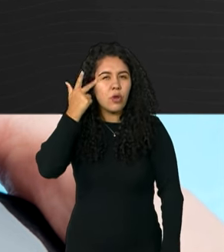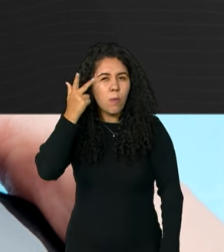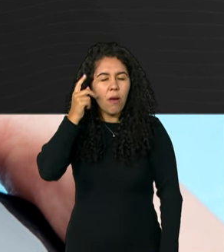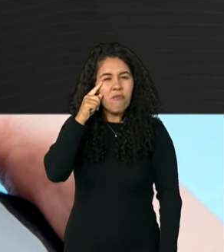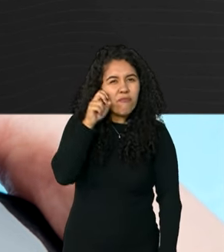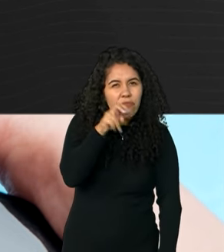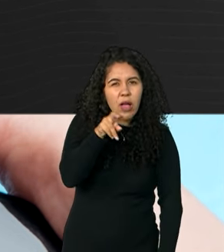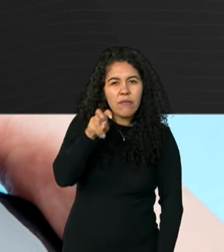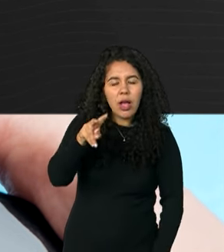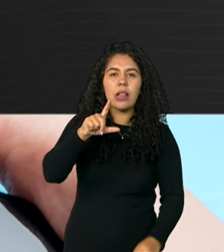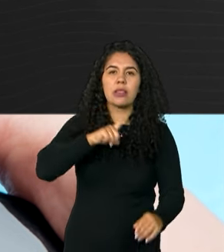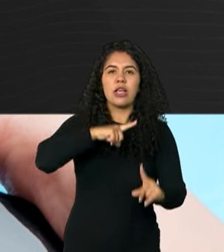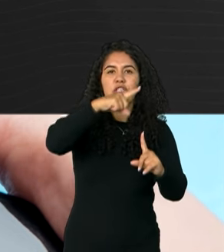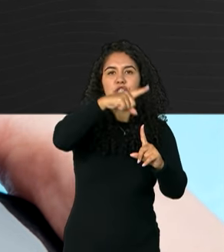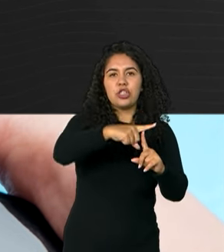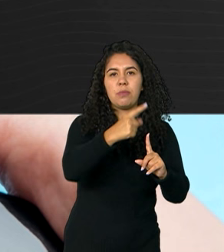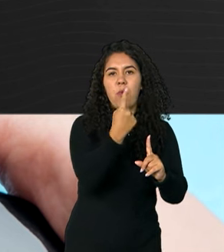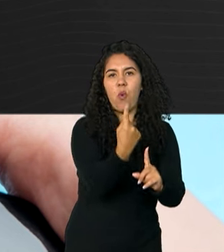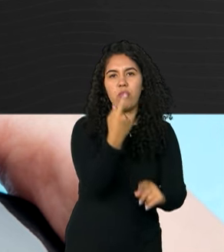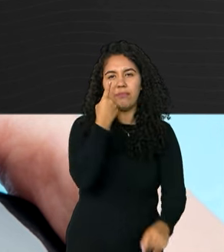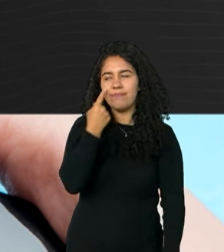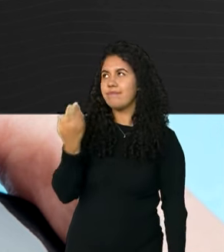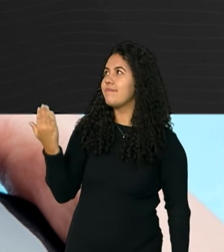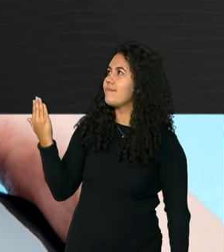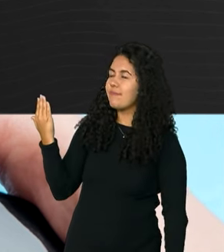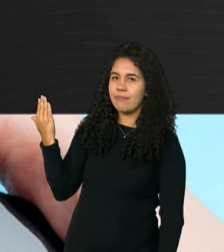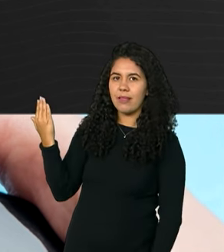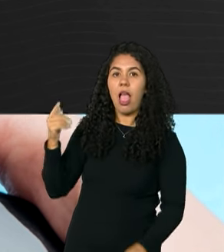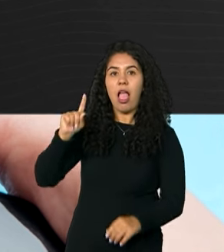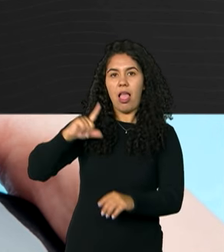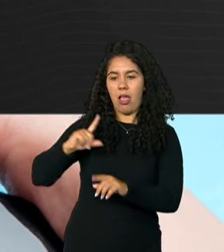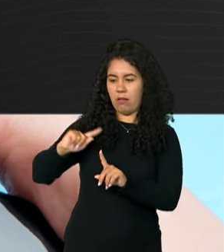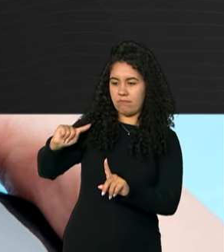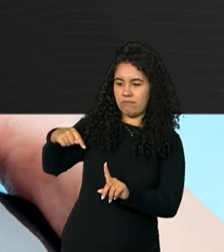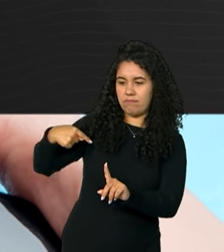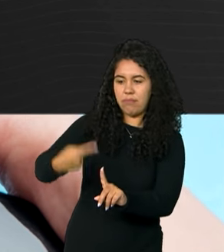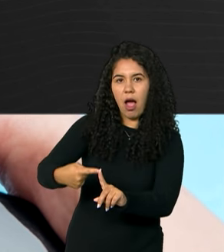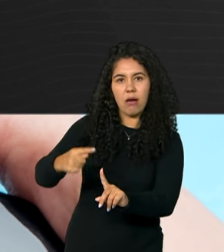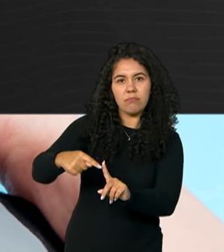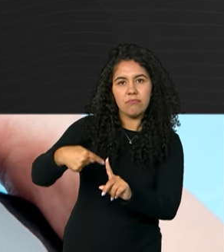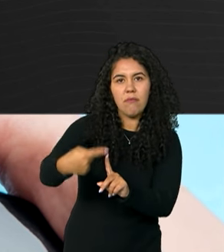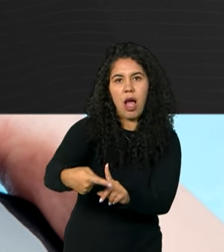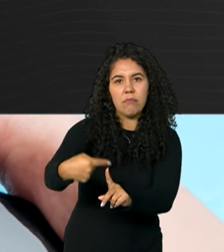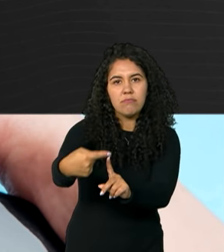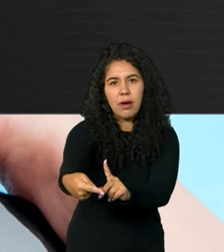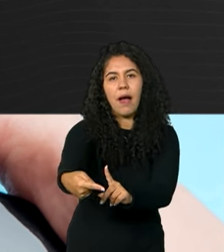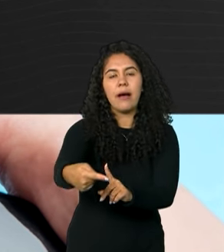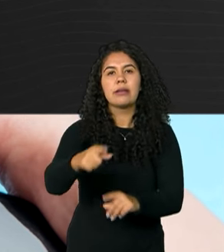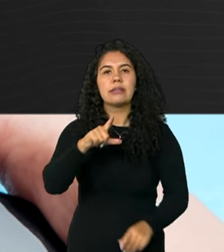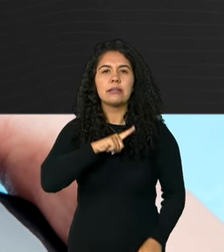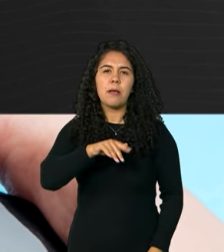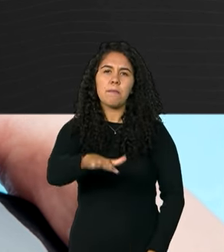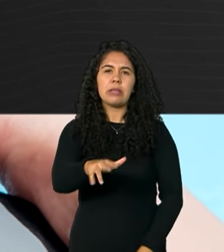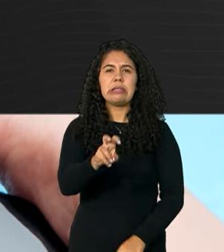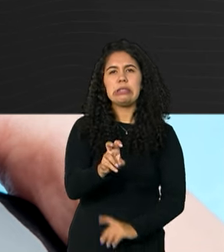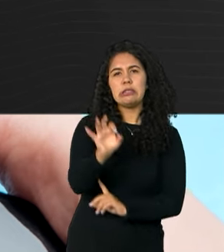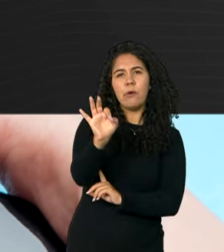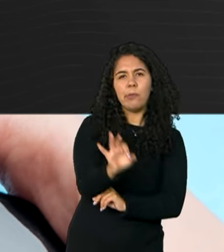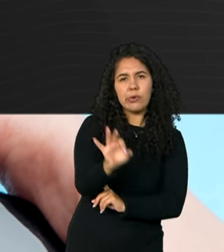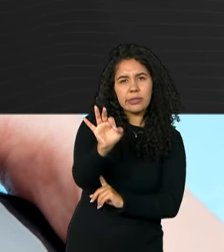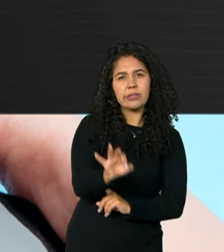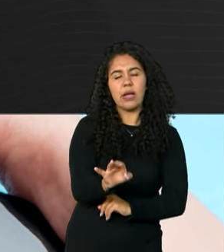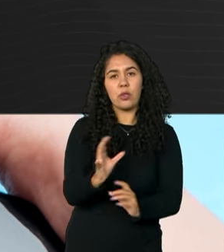tipo 1, que via de regra é hereditária e concentra em 5% e 10%